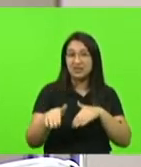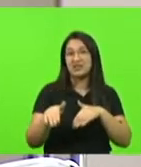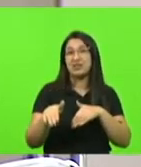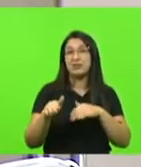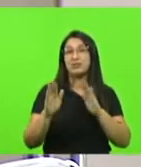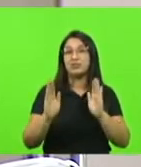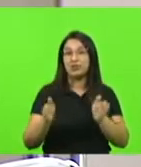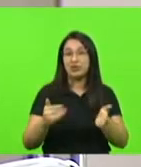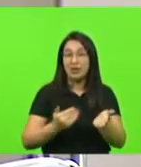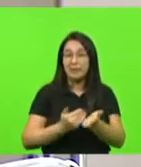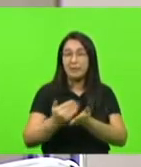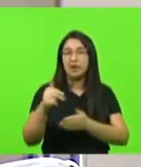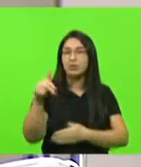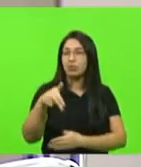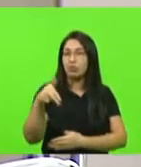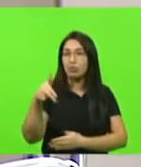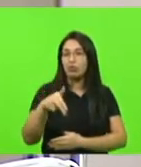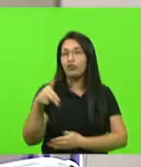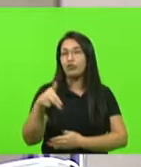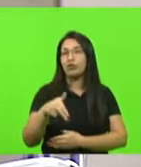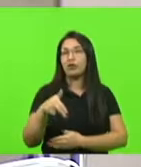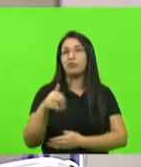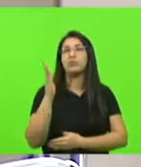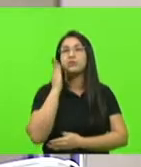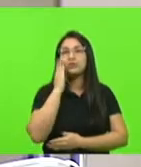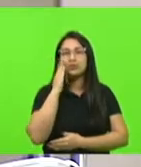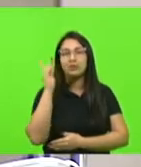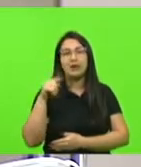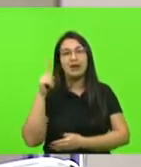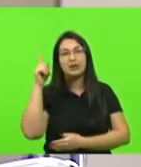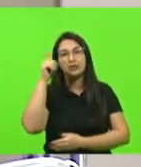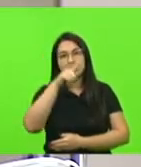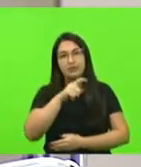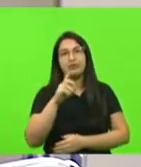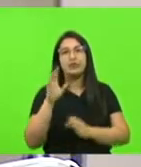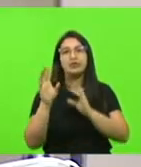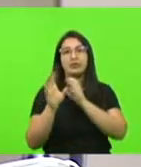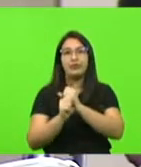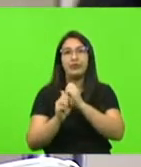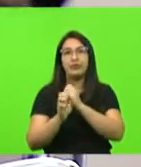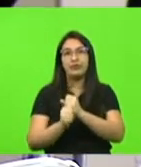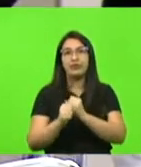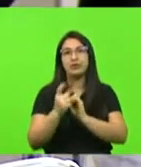novembro e aí você sabe que começam todos os percalços para fechamento de contas de final de ano.